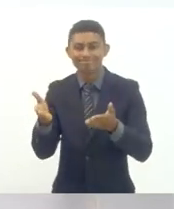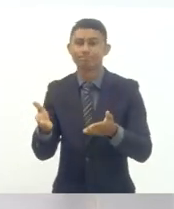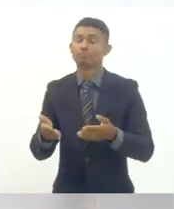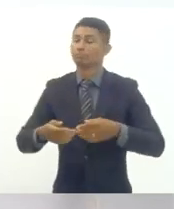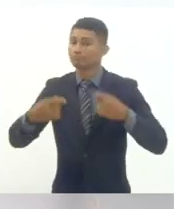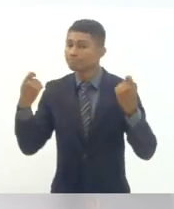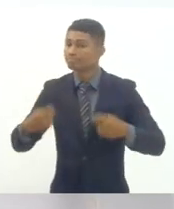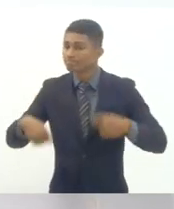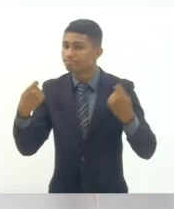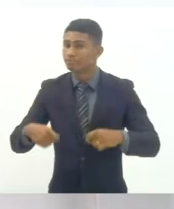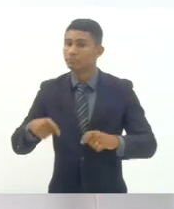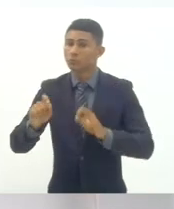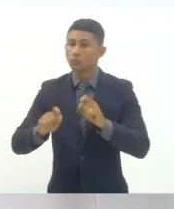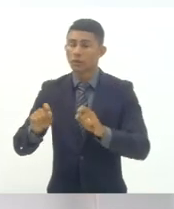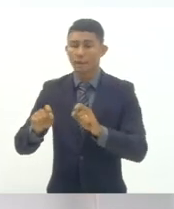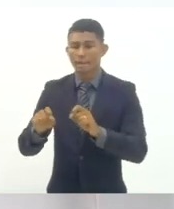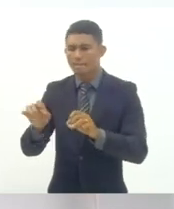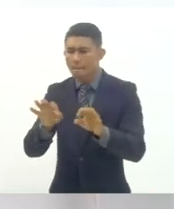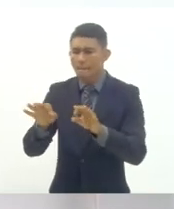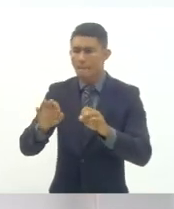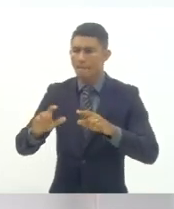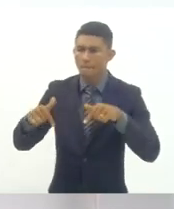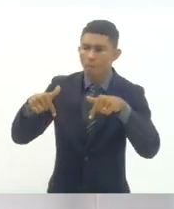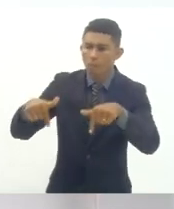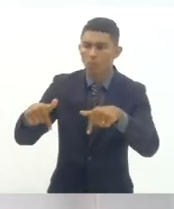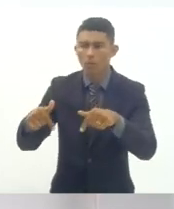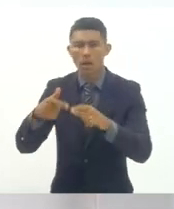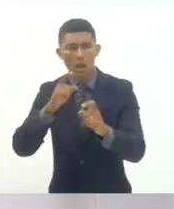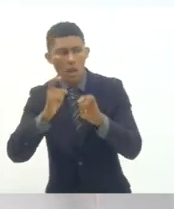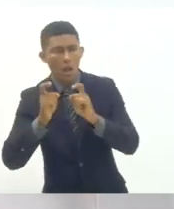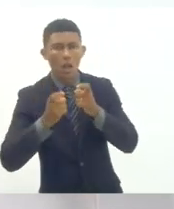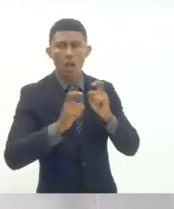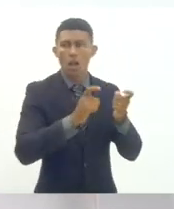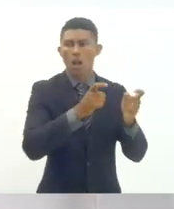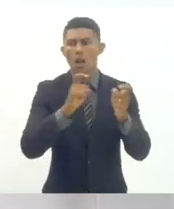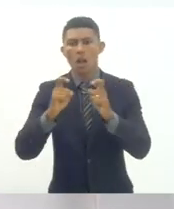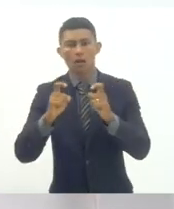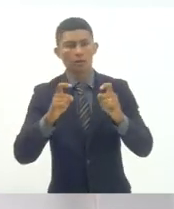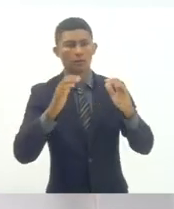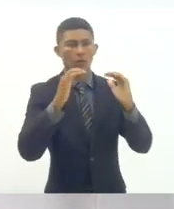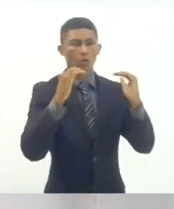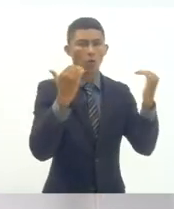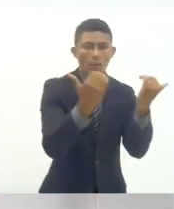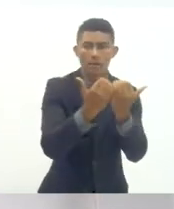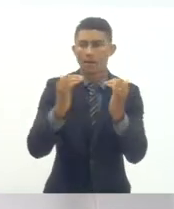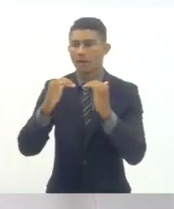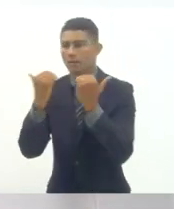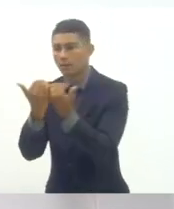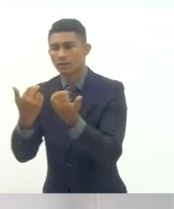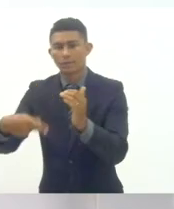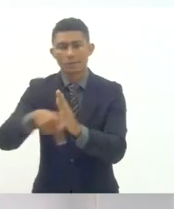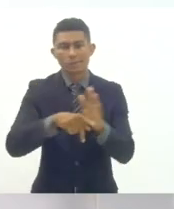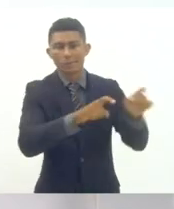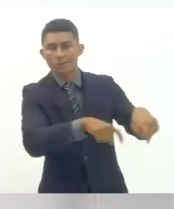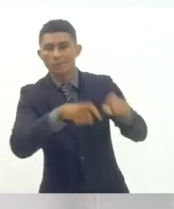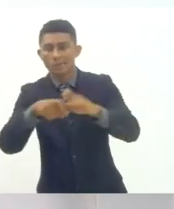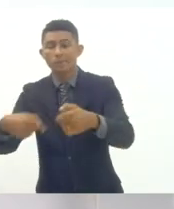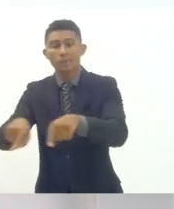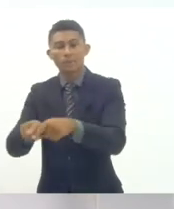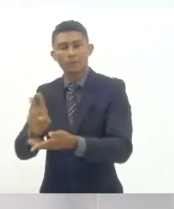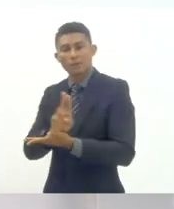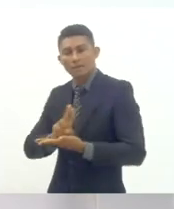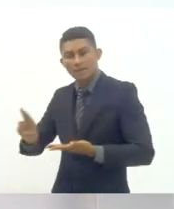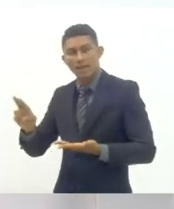elaboração e execução com permanente diálogo entre as comunidades do campo universidade e